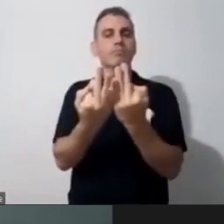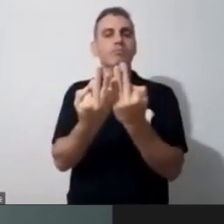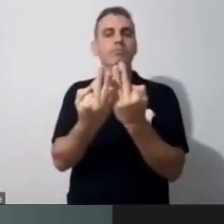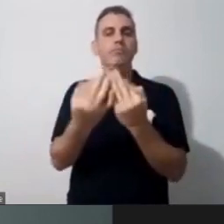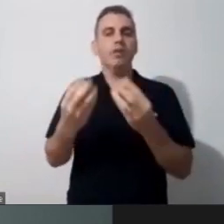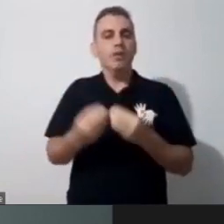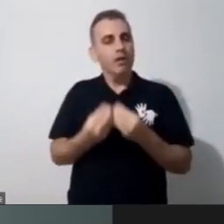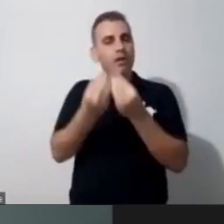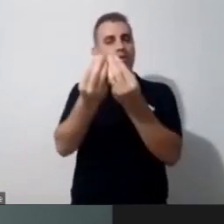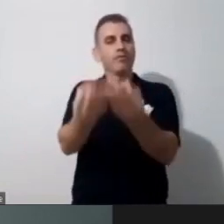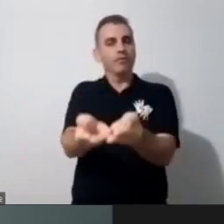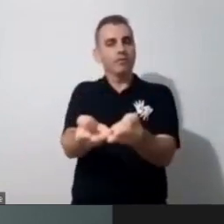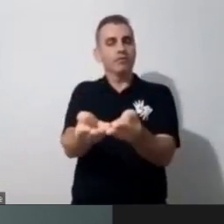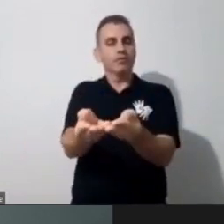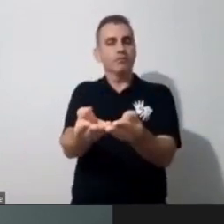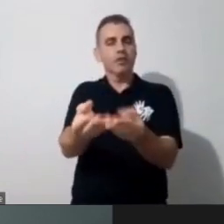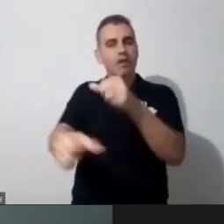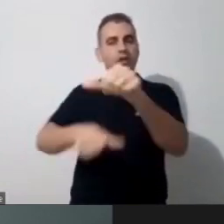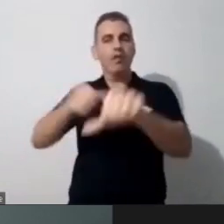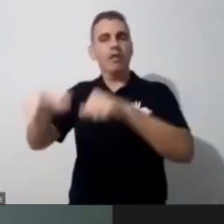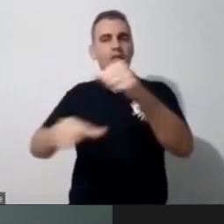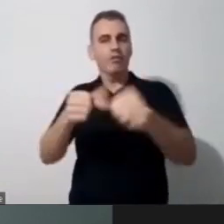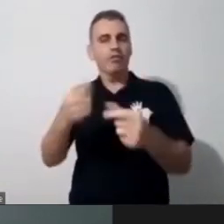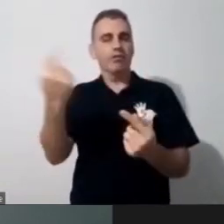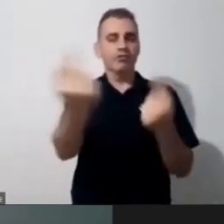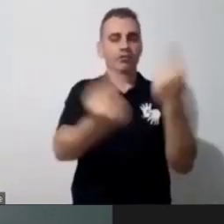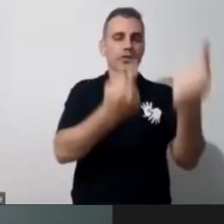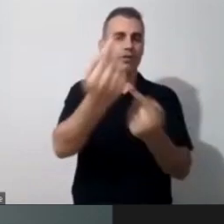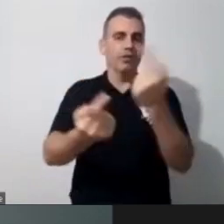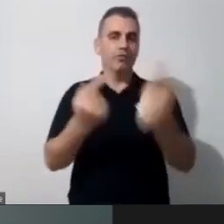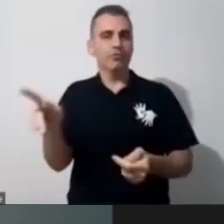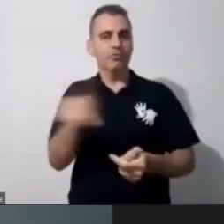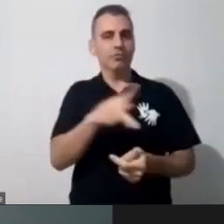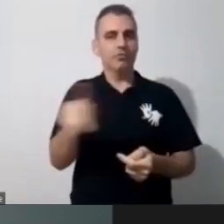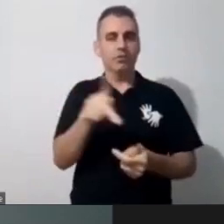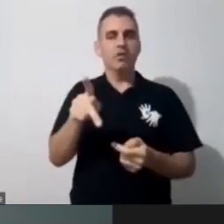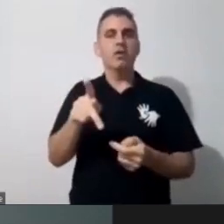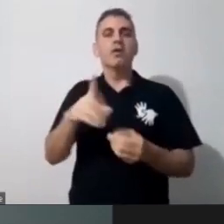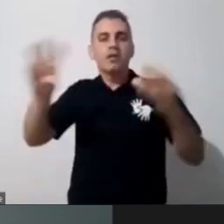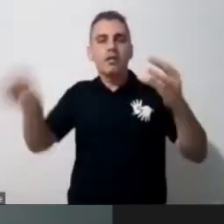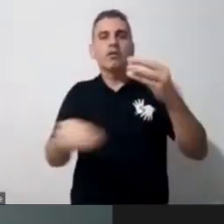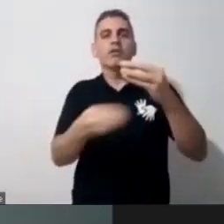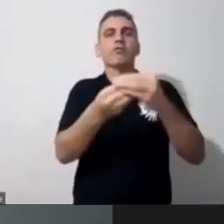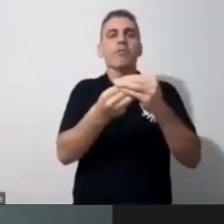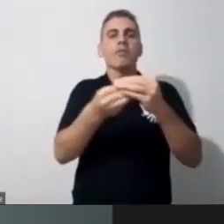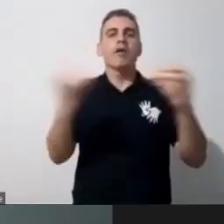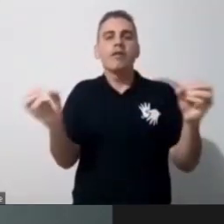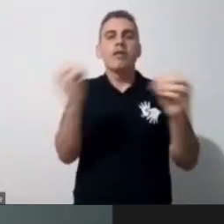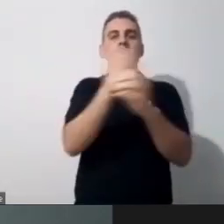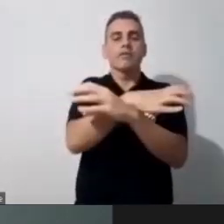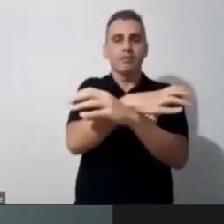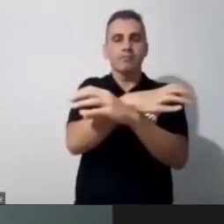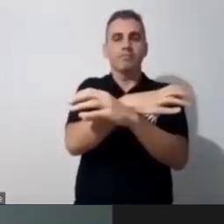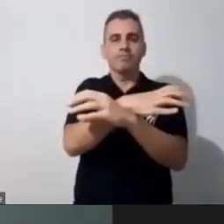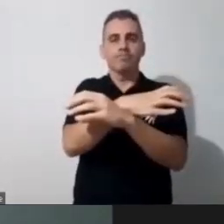também, porque, acho que isso completa, né, inclui ela nessas propostas de pandemia